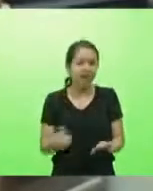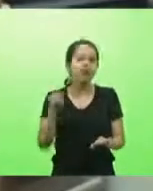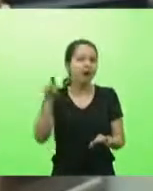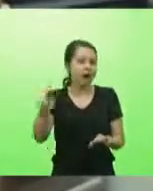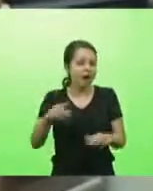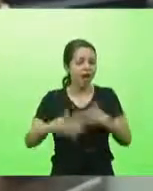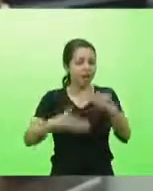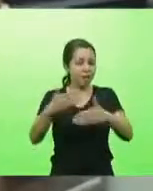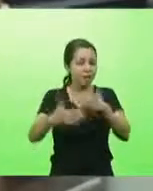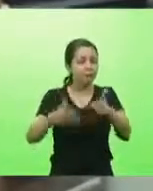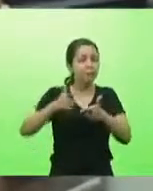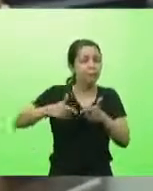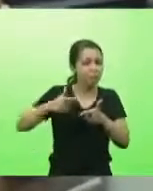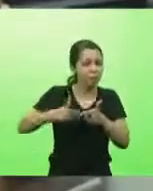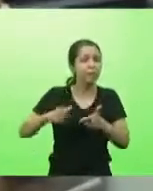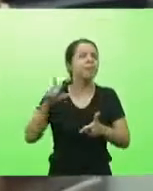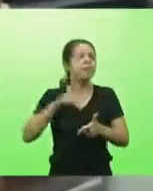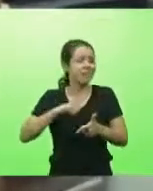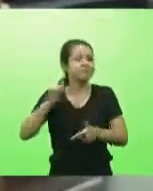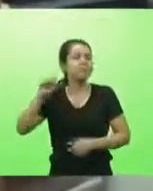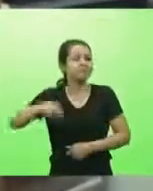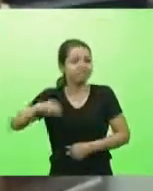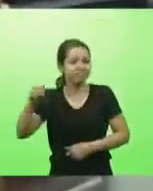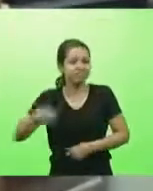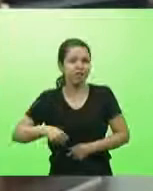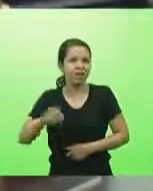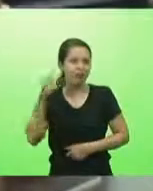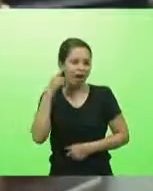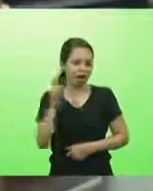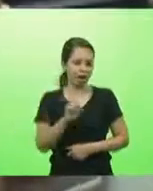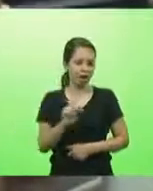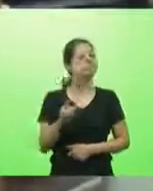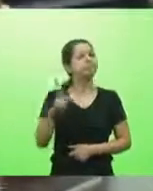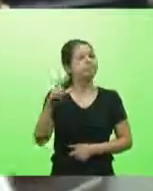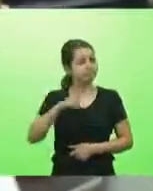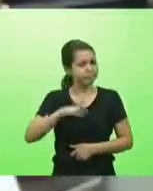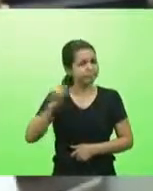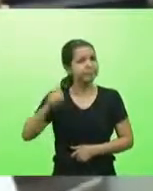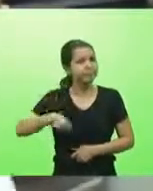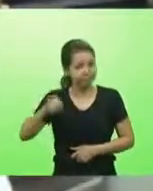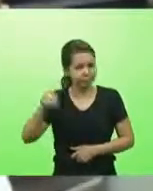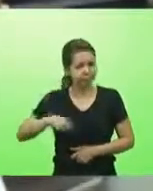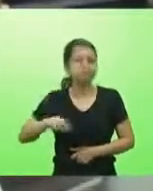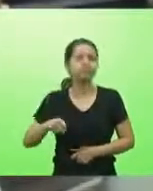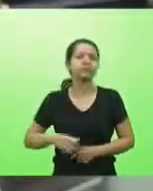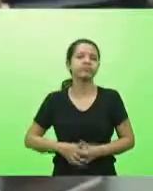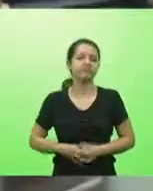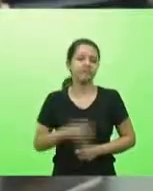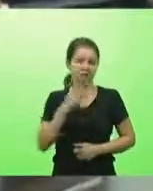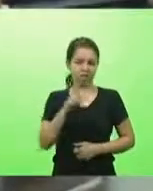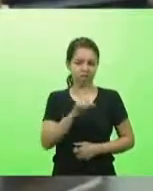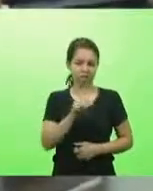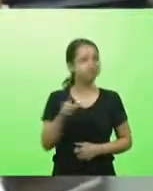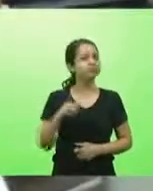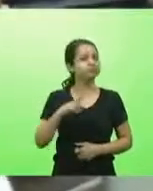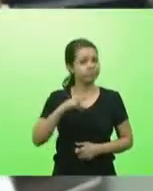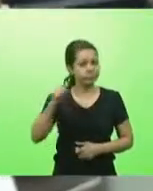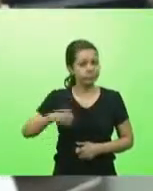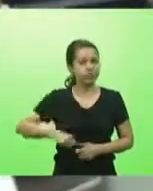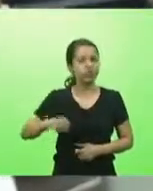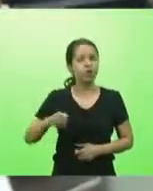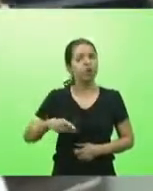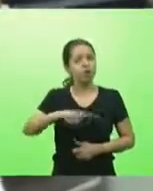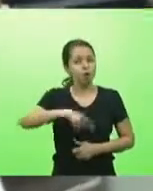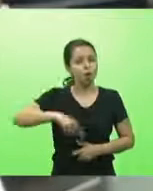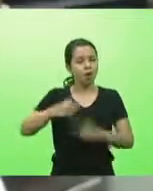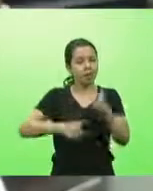tem sequelas sim não diga que não quem não passou não diga que não vamos trabalhar juntos tá